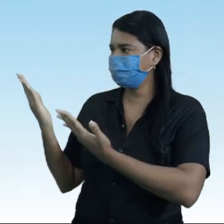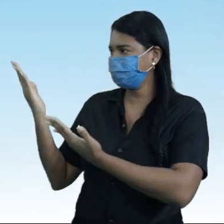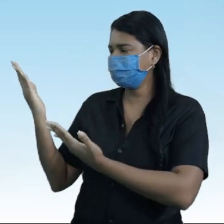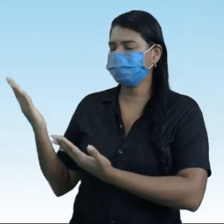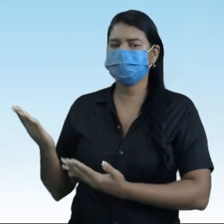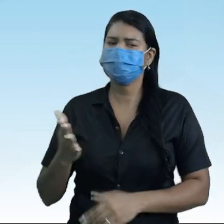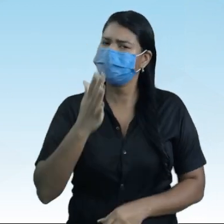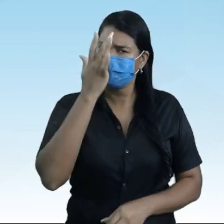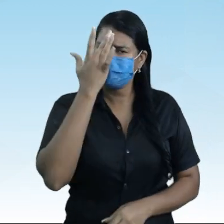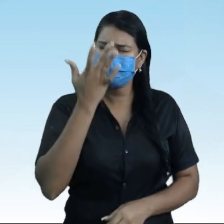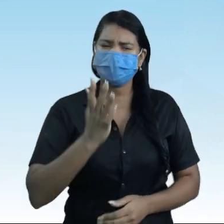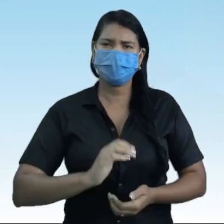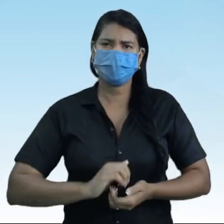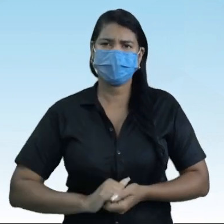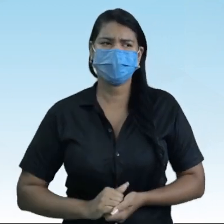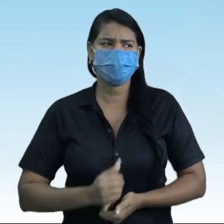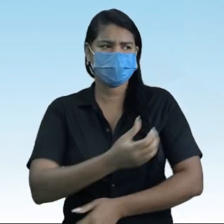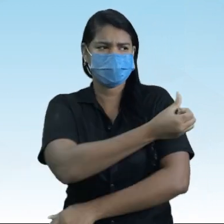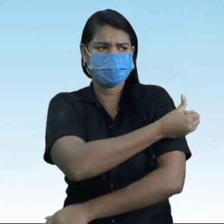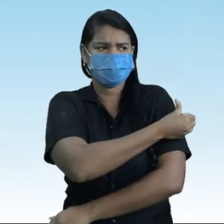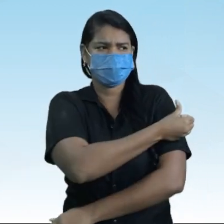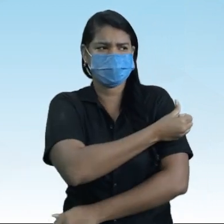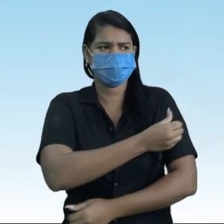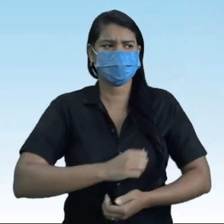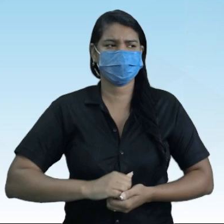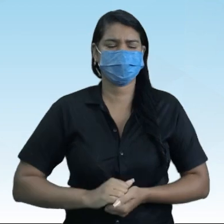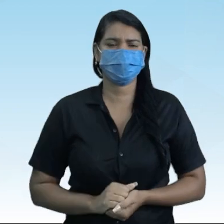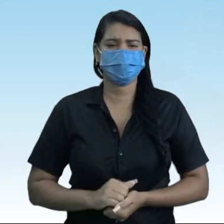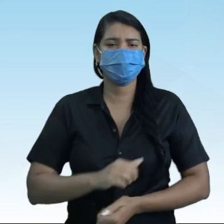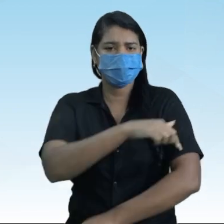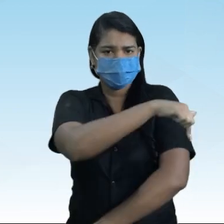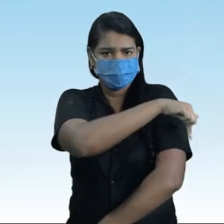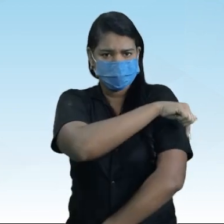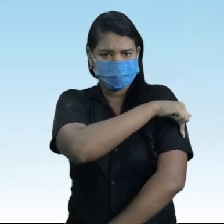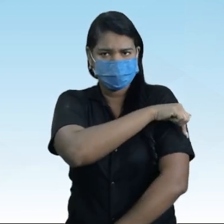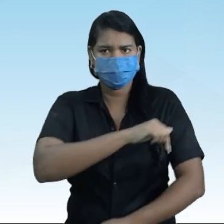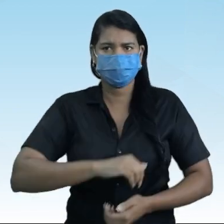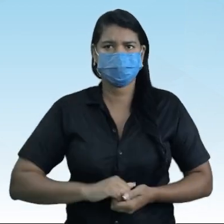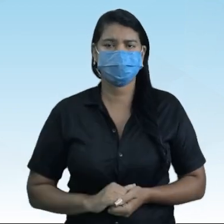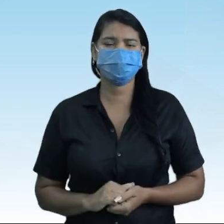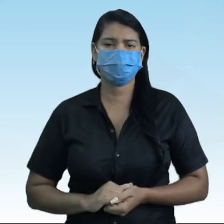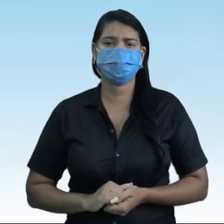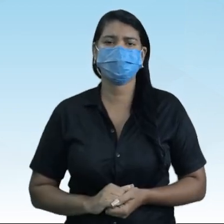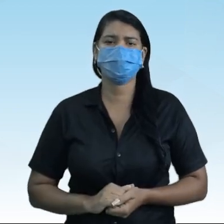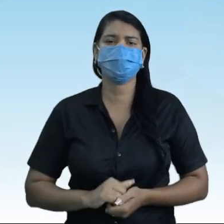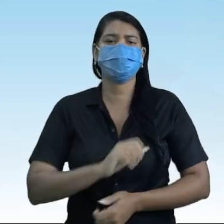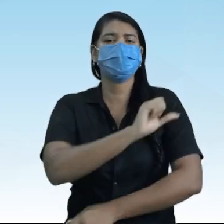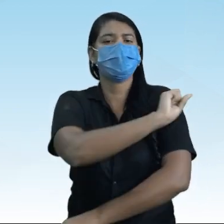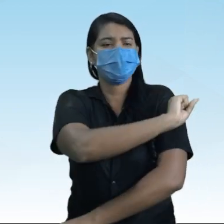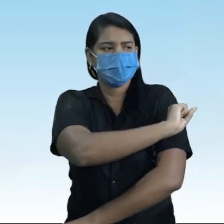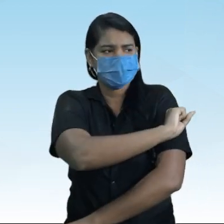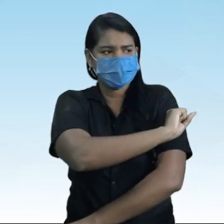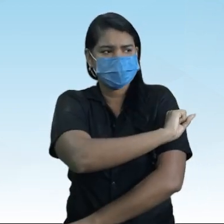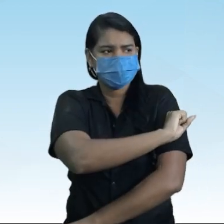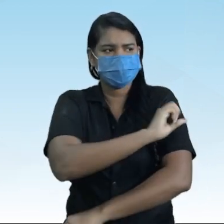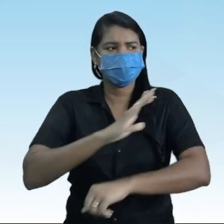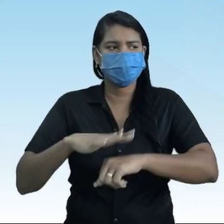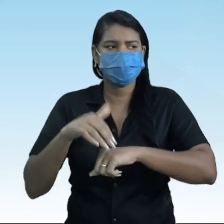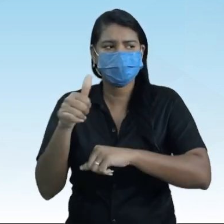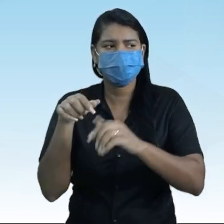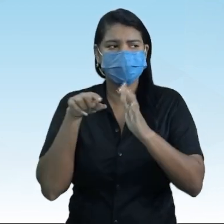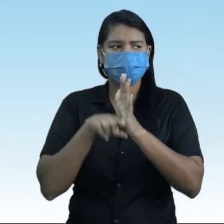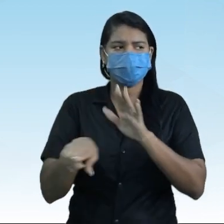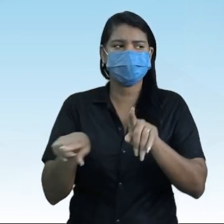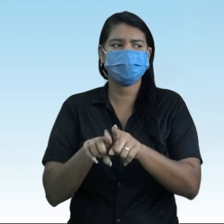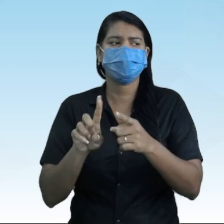questão dessa no sexto ano? Dá para fazer no sétimo ano? Dá para fazer no oitavo? Dá para melhorar essas questões?